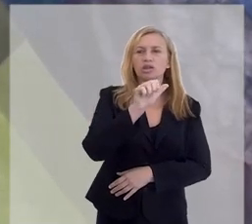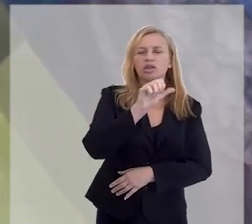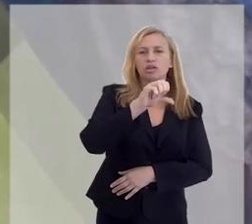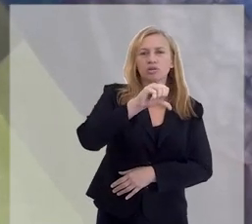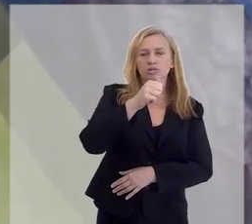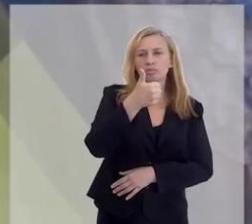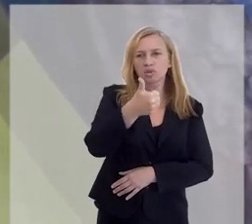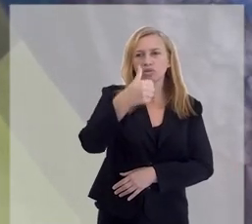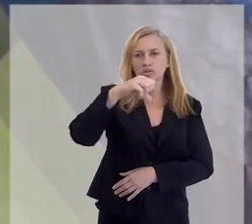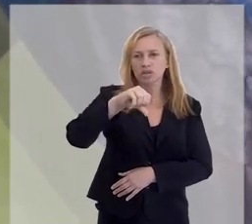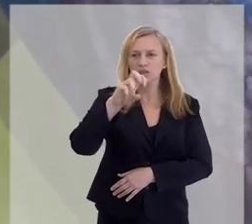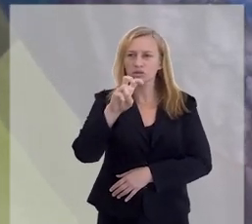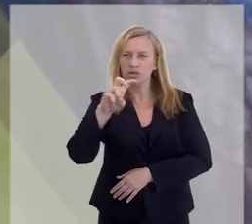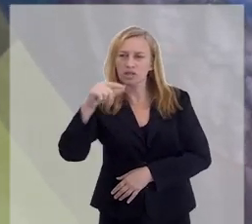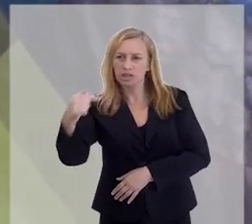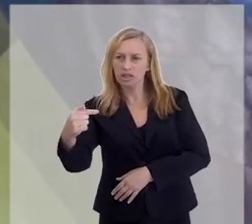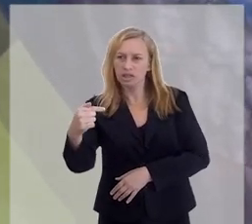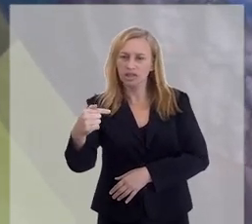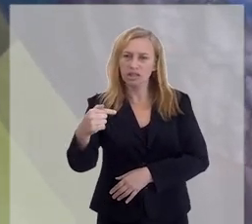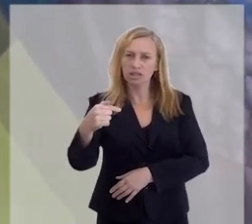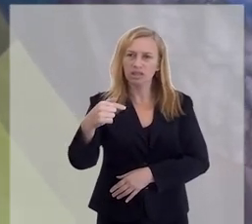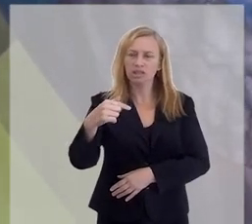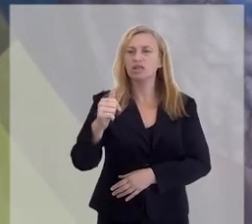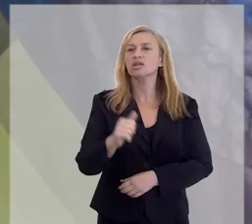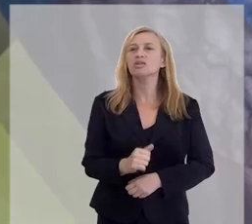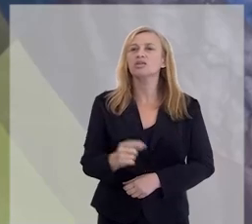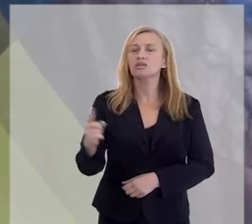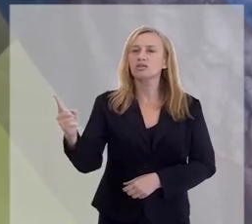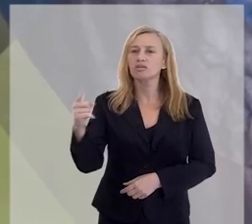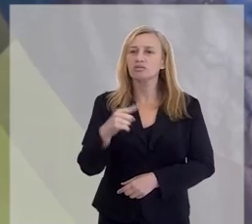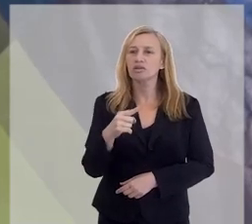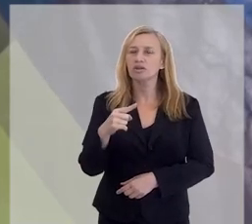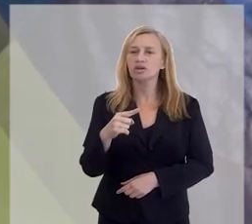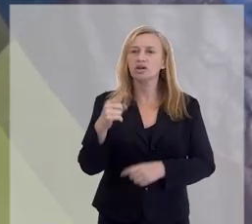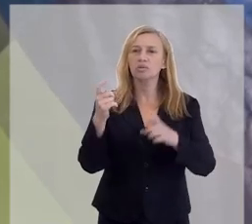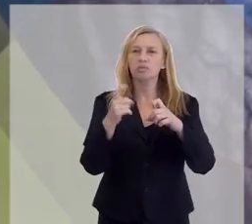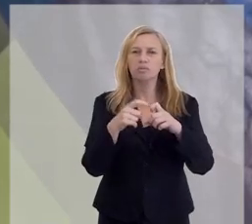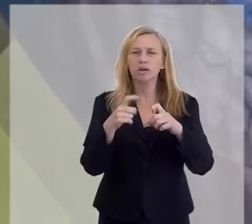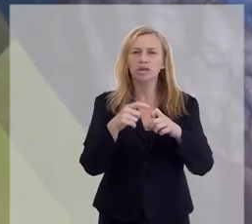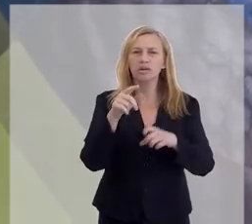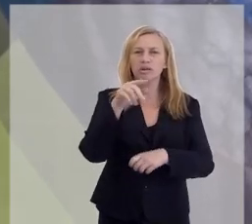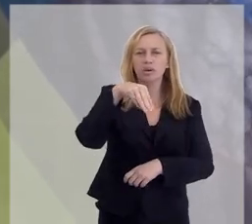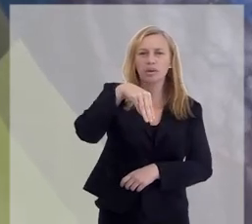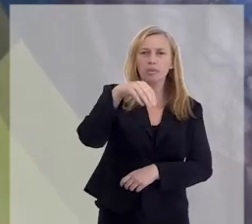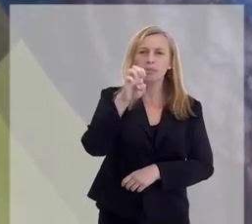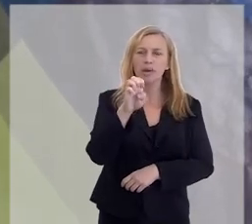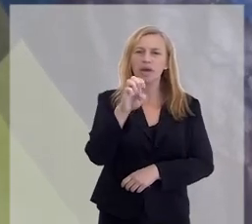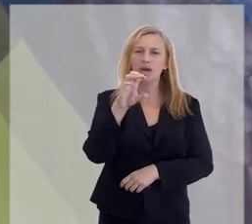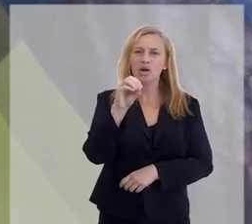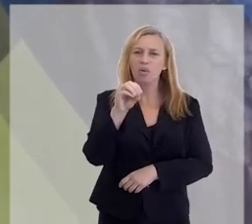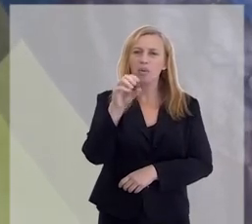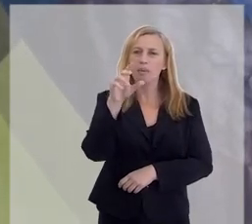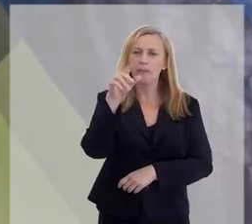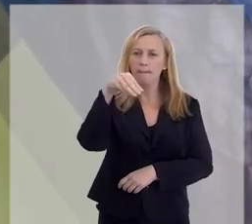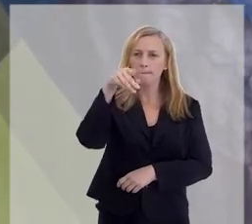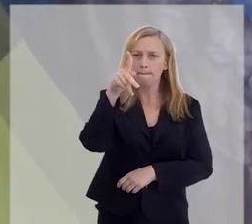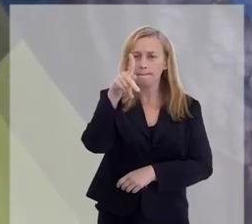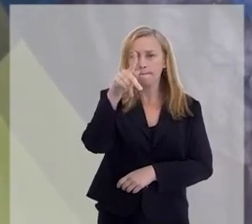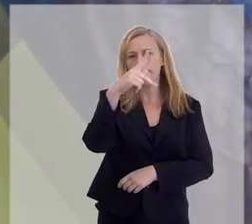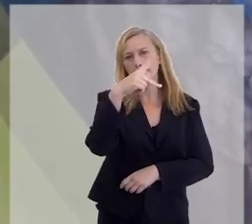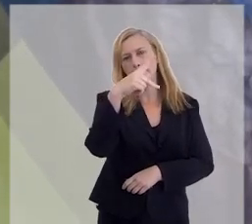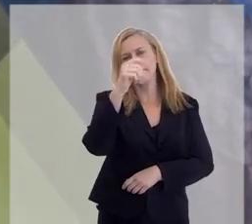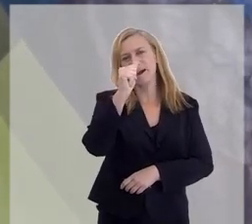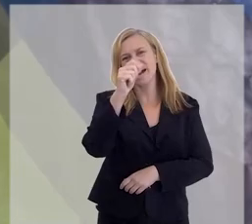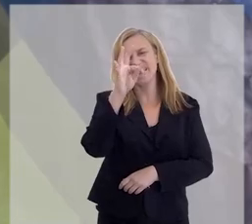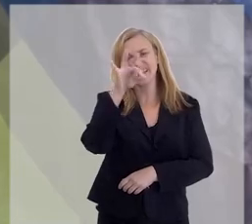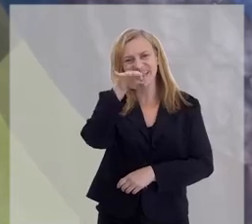com o lançamento de O Livro dos Espíritos, em Paris, França. Foi trazida por médicos homeopatas, inicialmente,